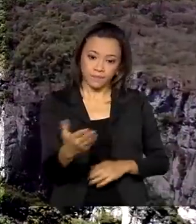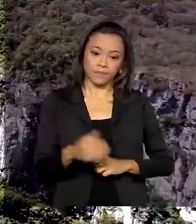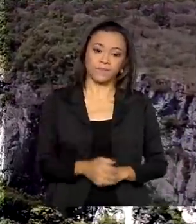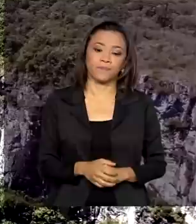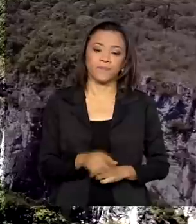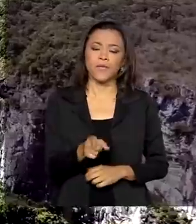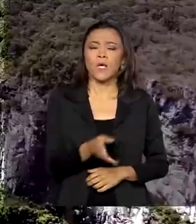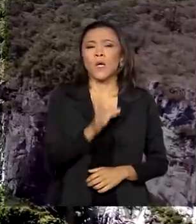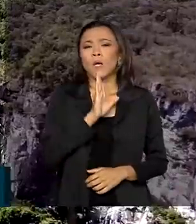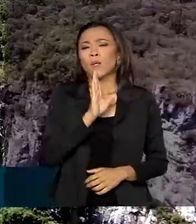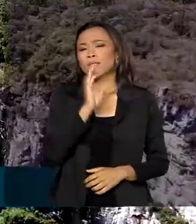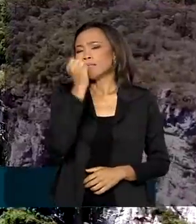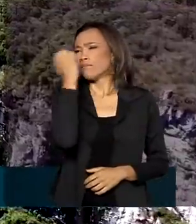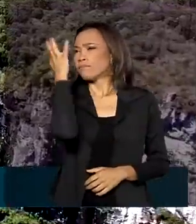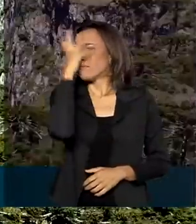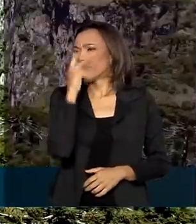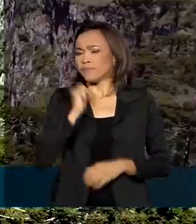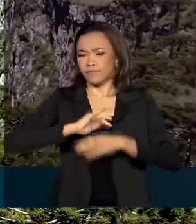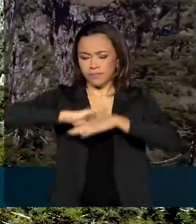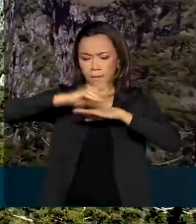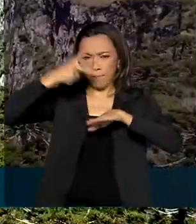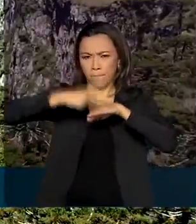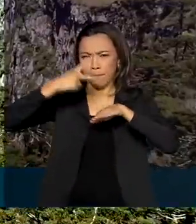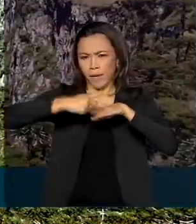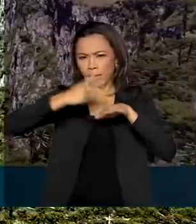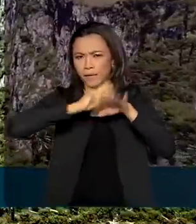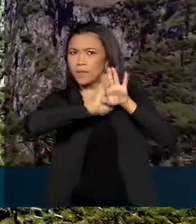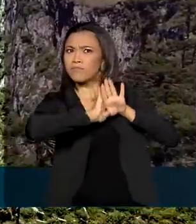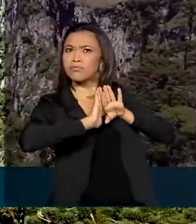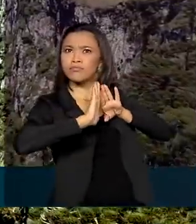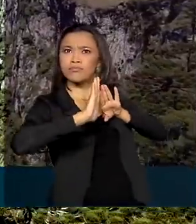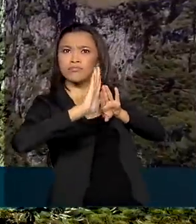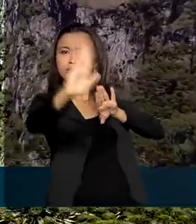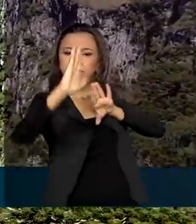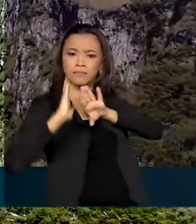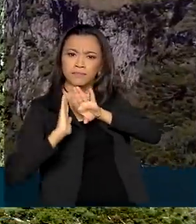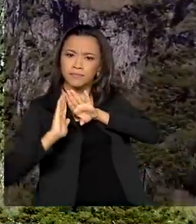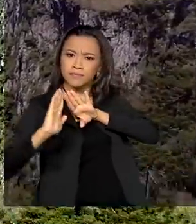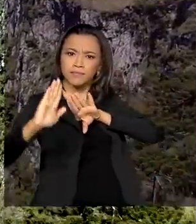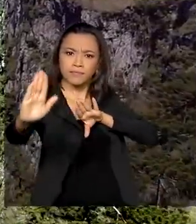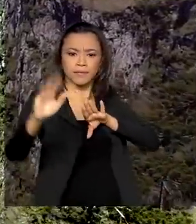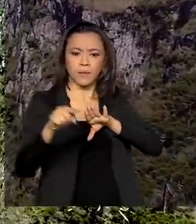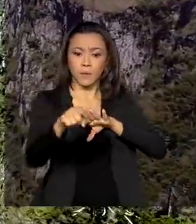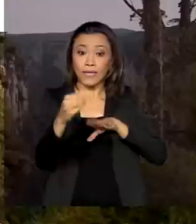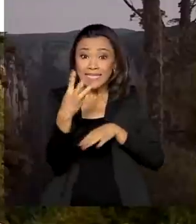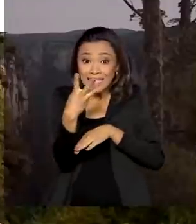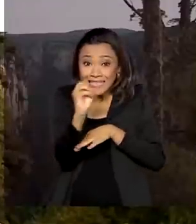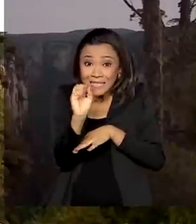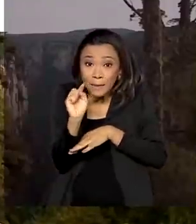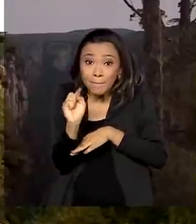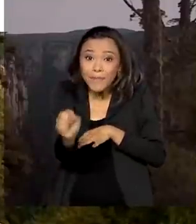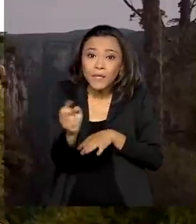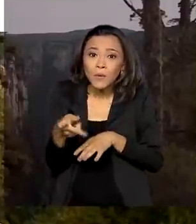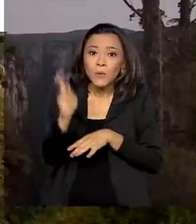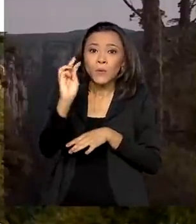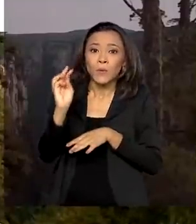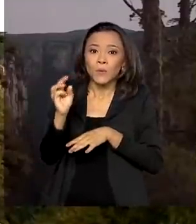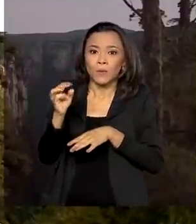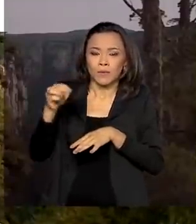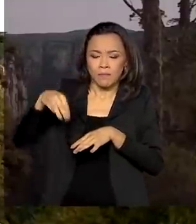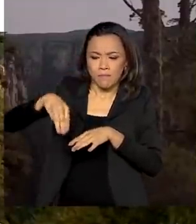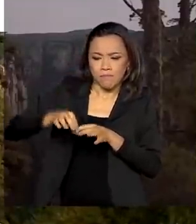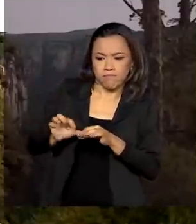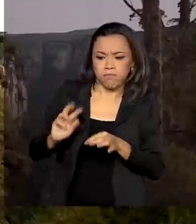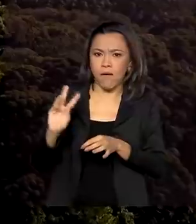Conhecidos pelos belos cânions, eles abrangem uma área de mais de 30 mil hectares. E quem vencer a